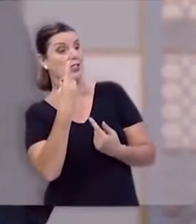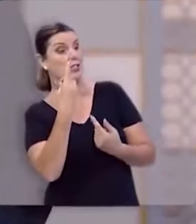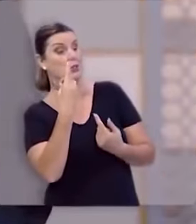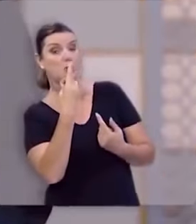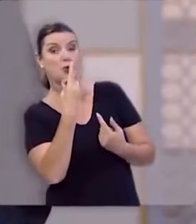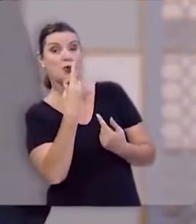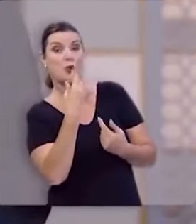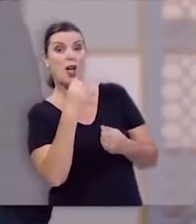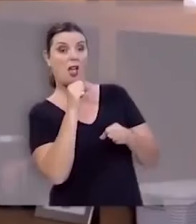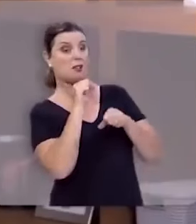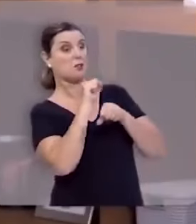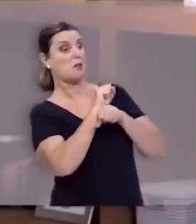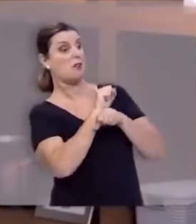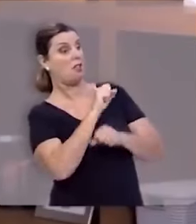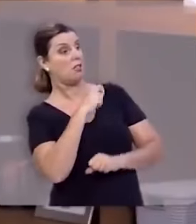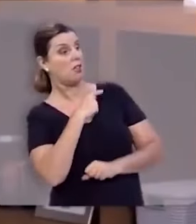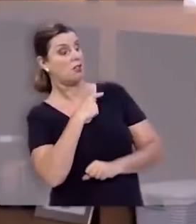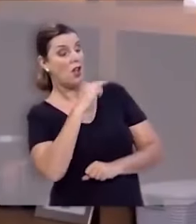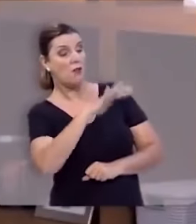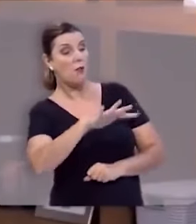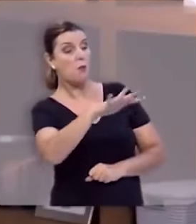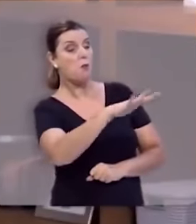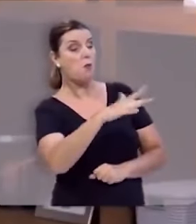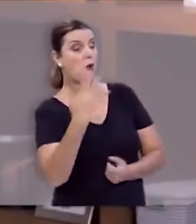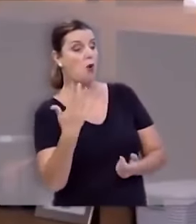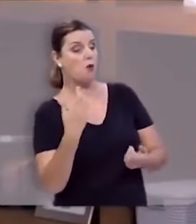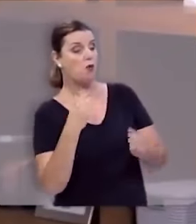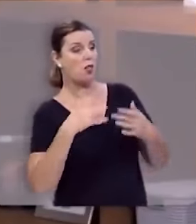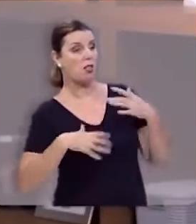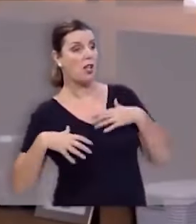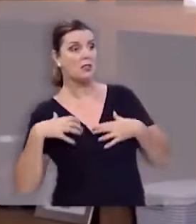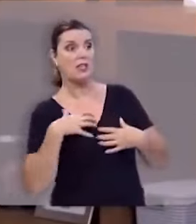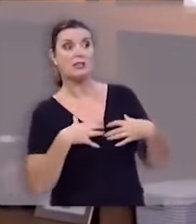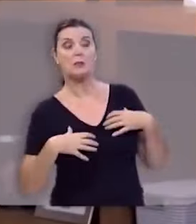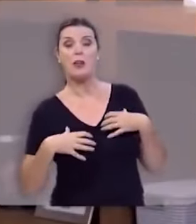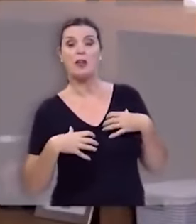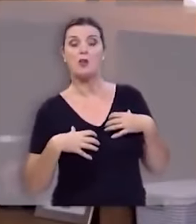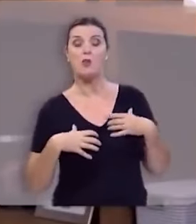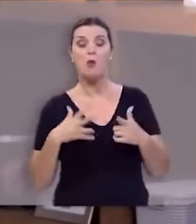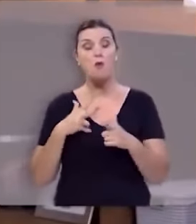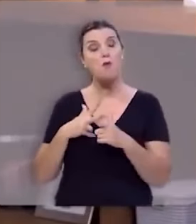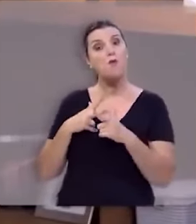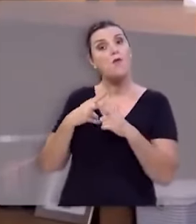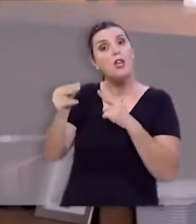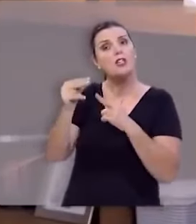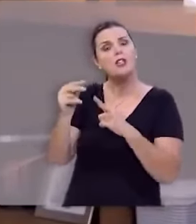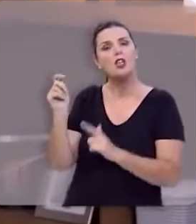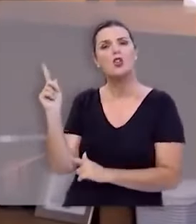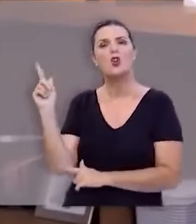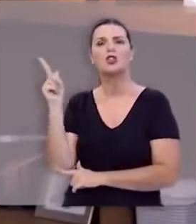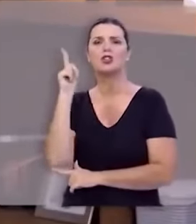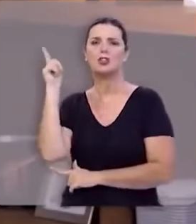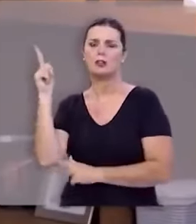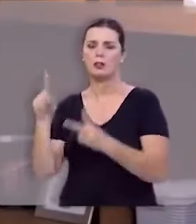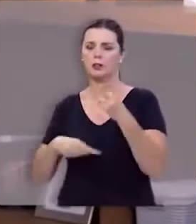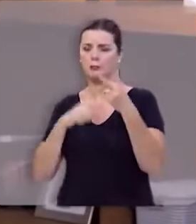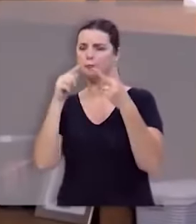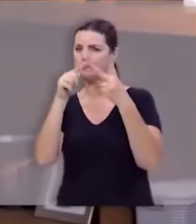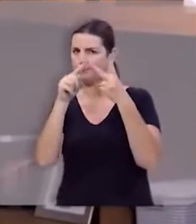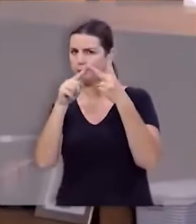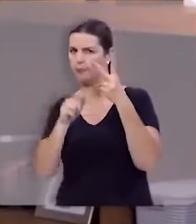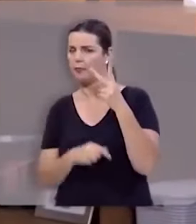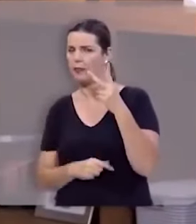desespero segundo lugar um vencedor de gigantes é aquele que não